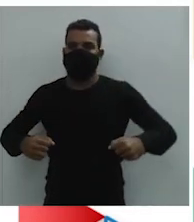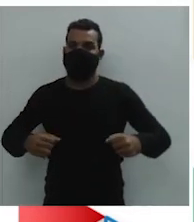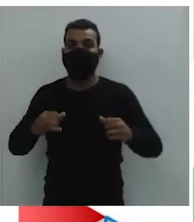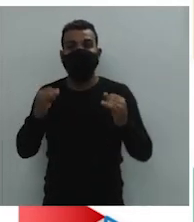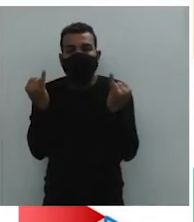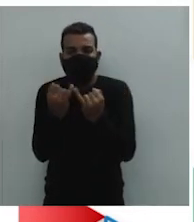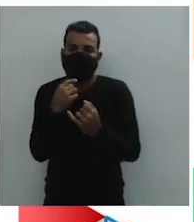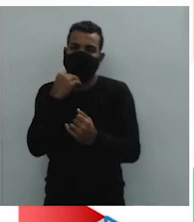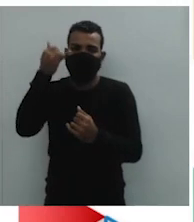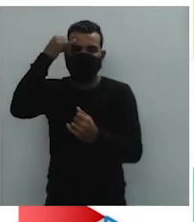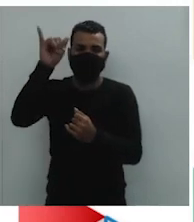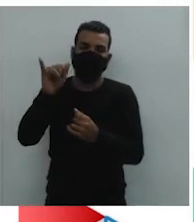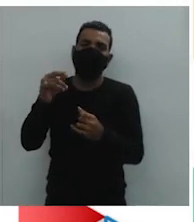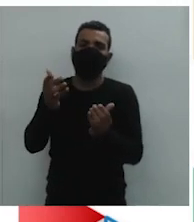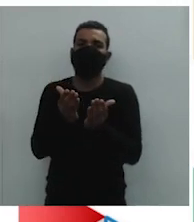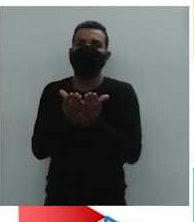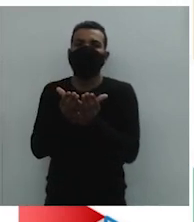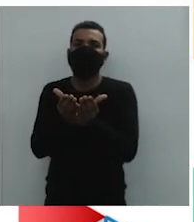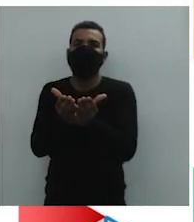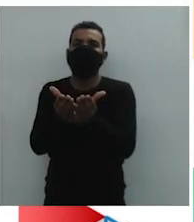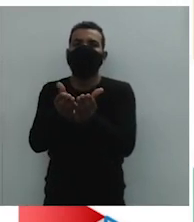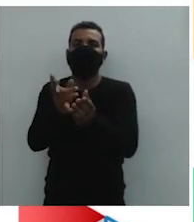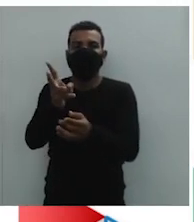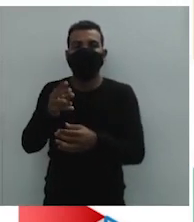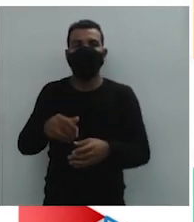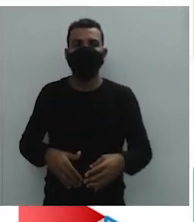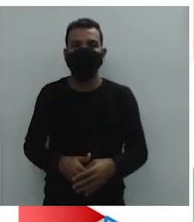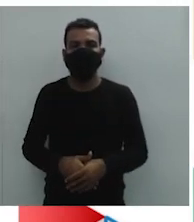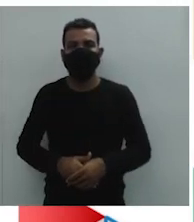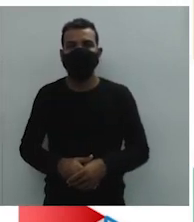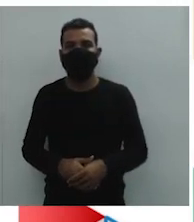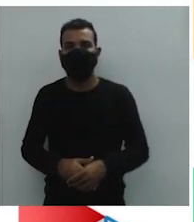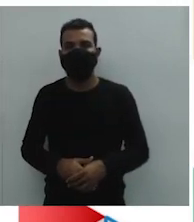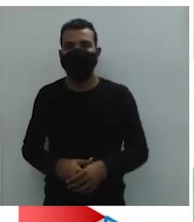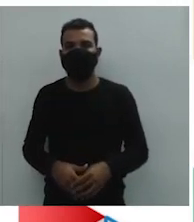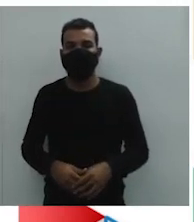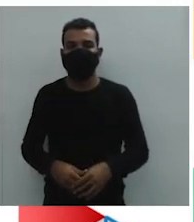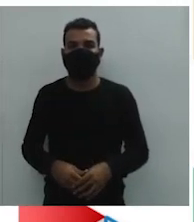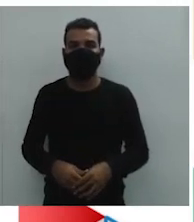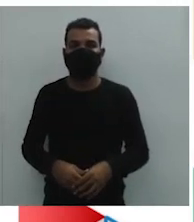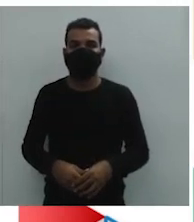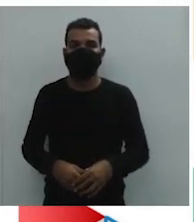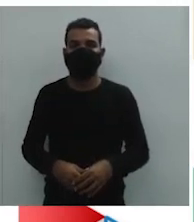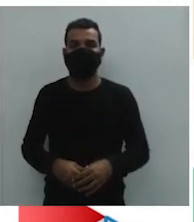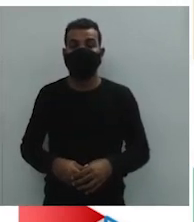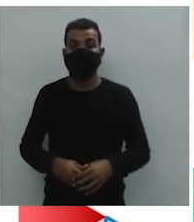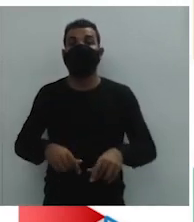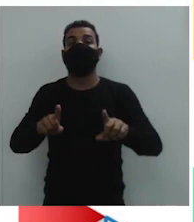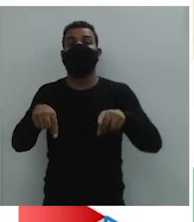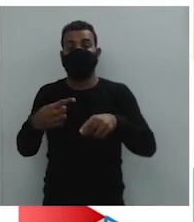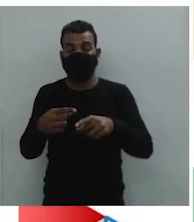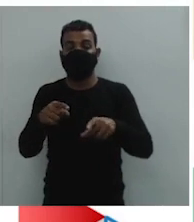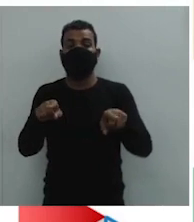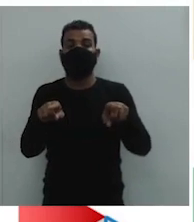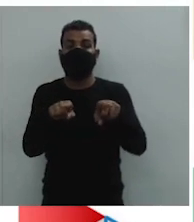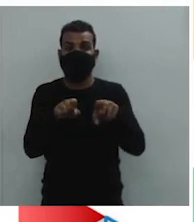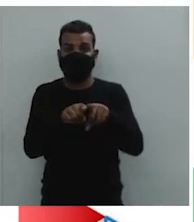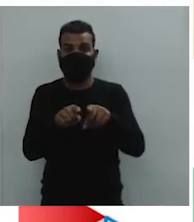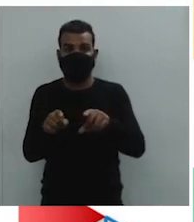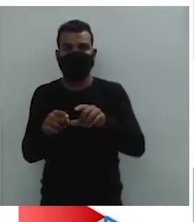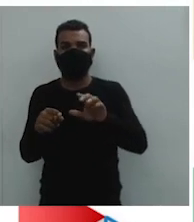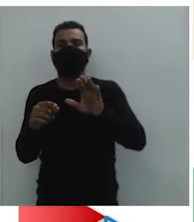percorressem a trajetória deles. A pecuária também estabeleceu um elo entre o interior da colônia e o